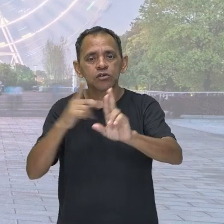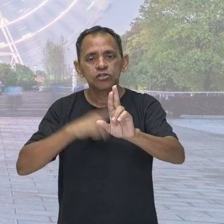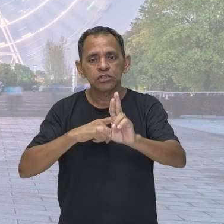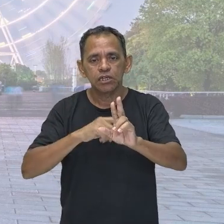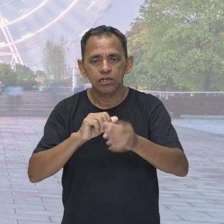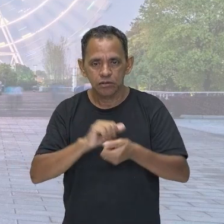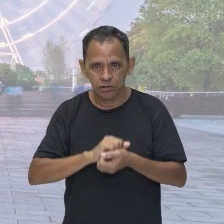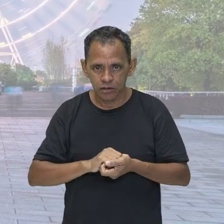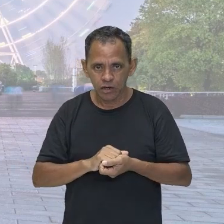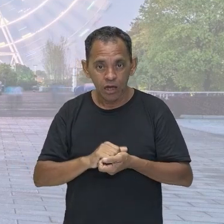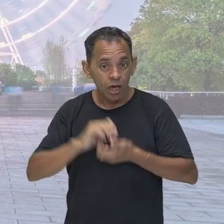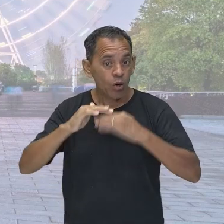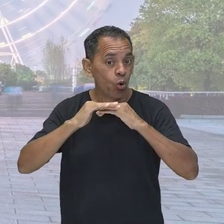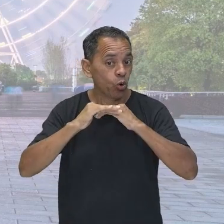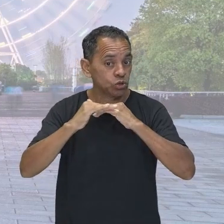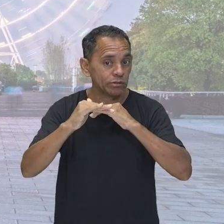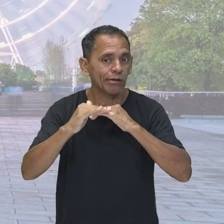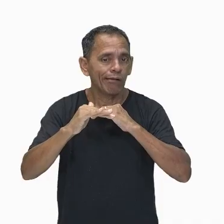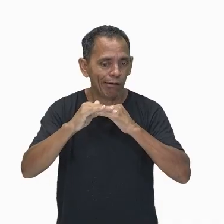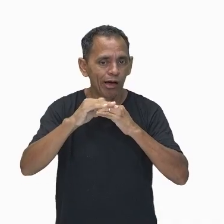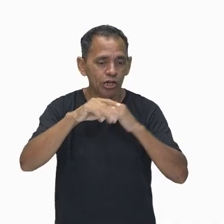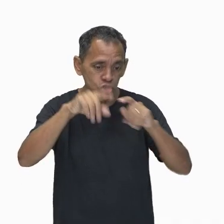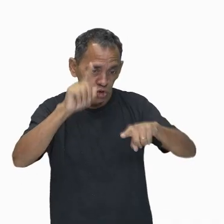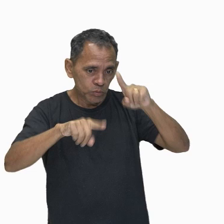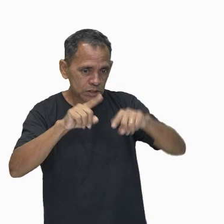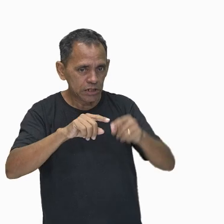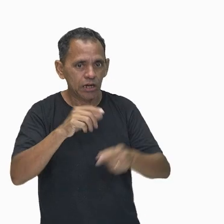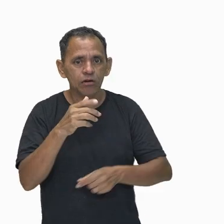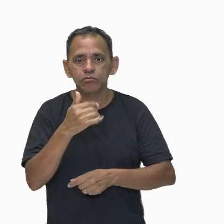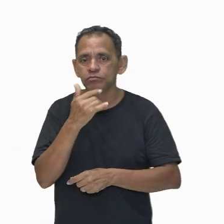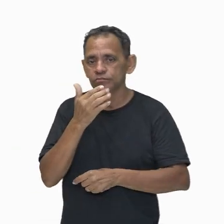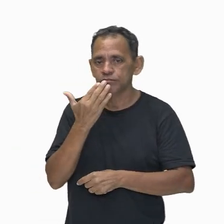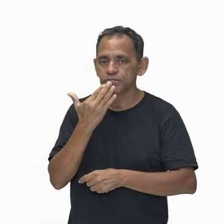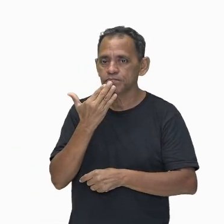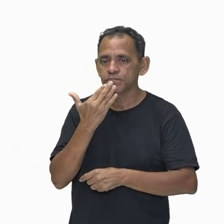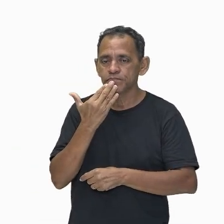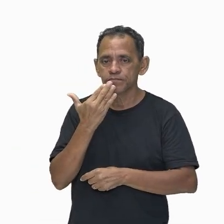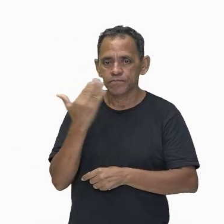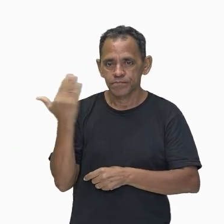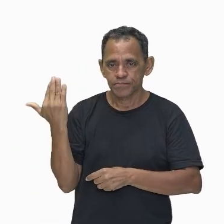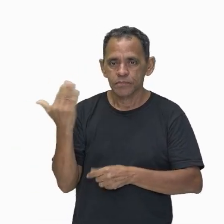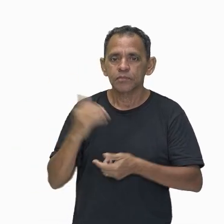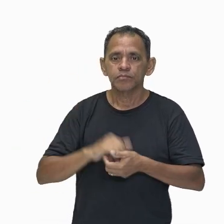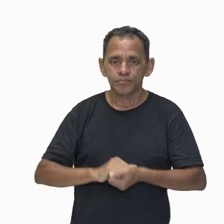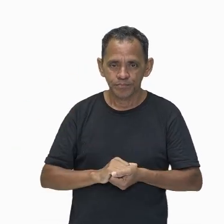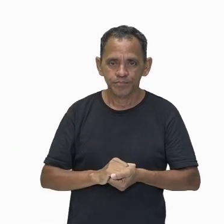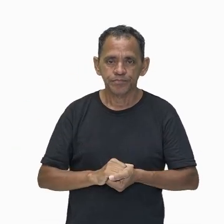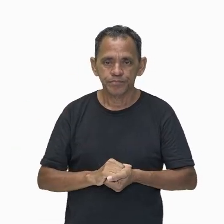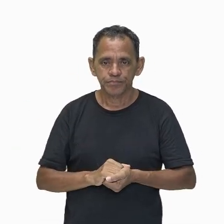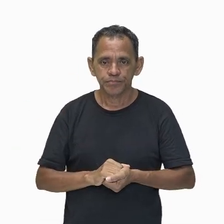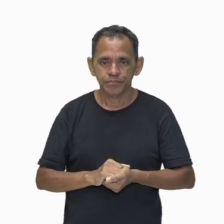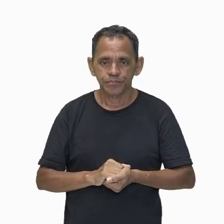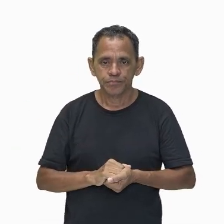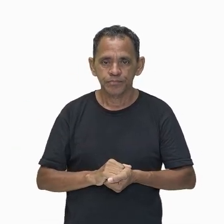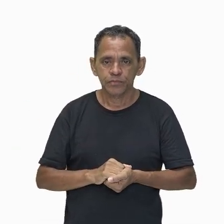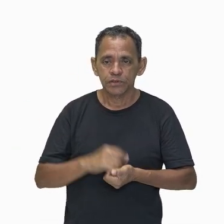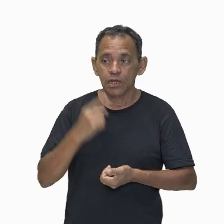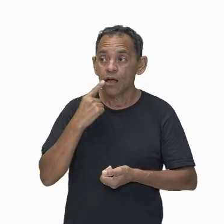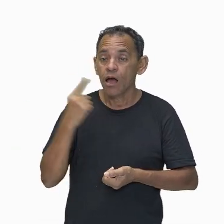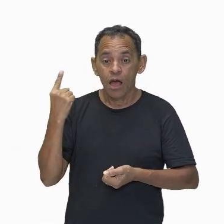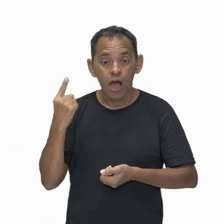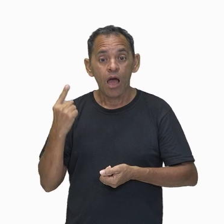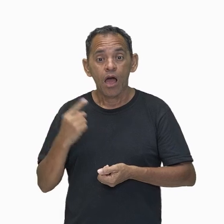e o quanto tu deformou aquela mola. Dá só uma olhada. A energia potencial elástica está